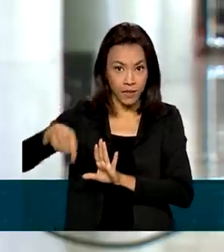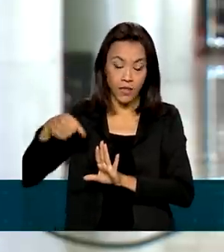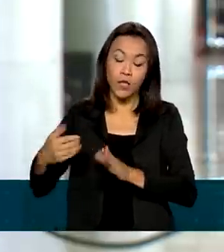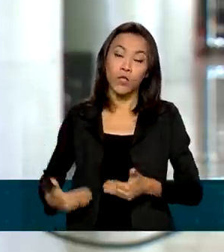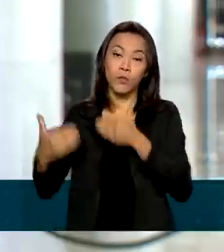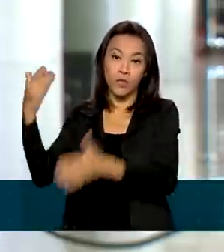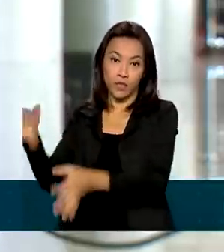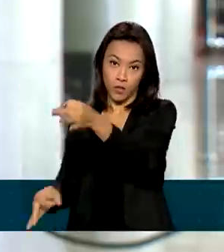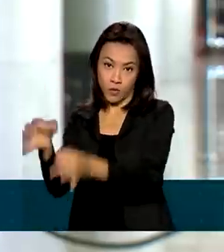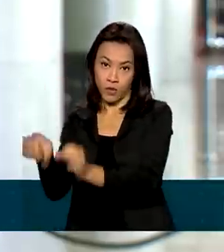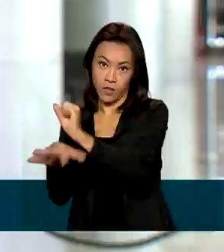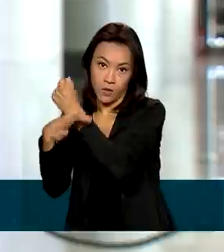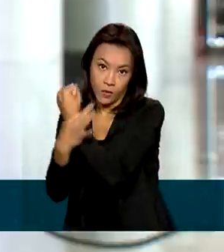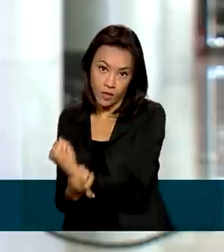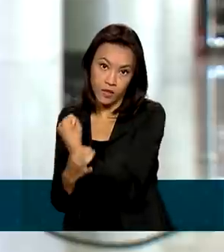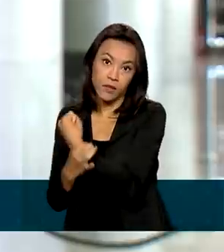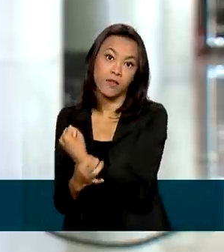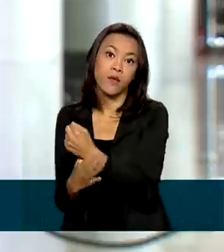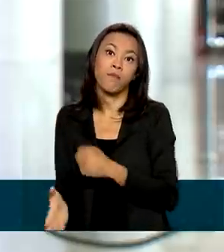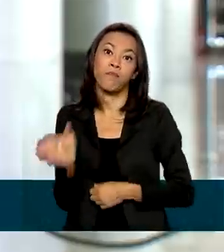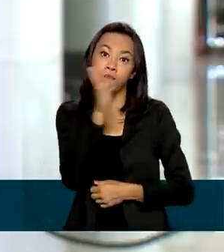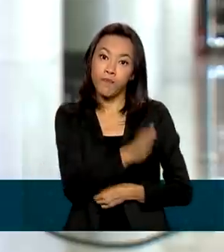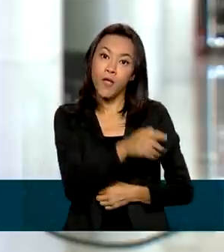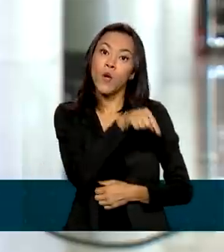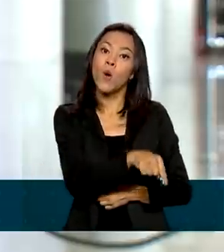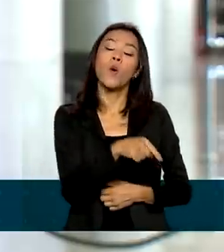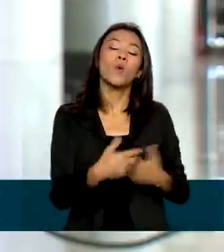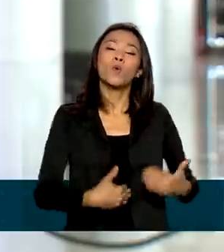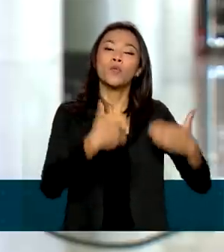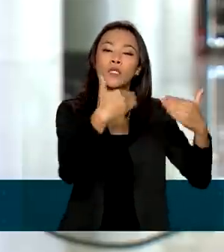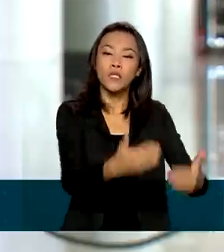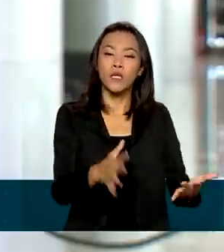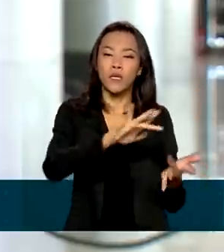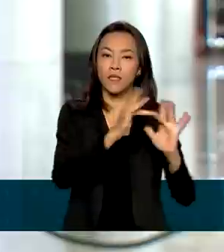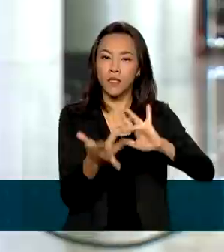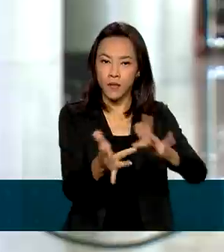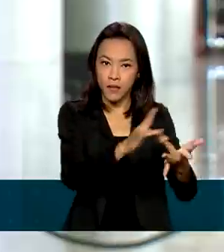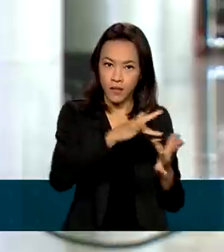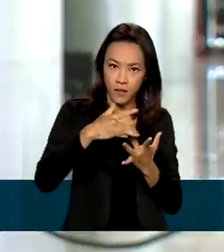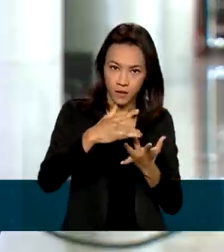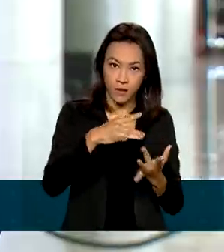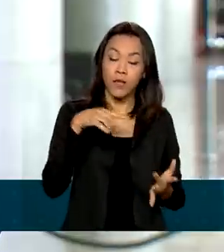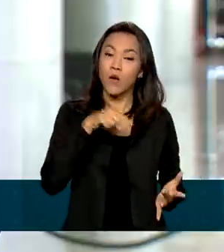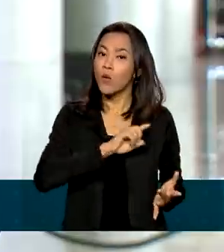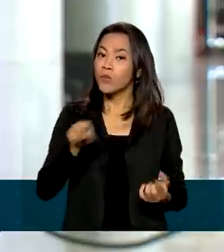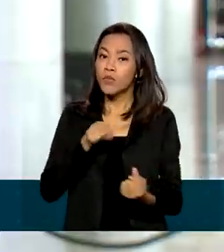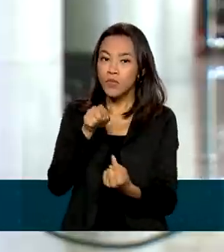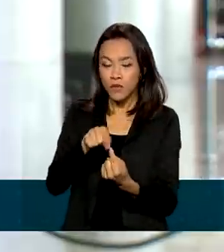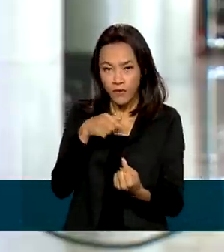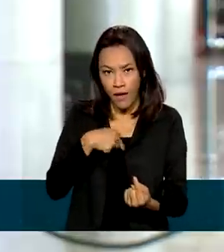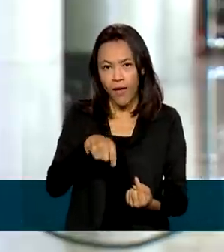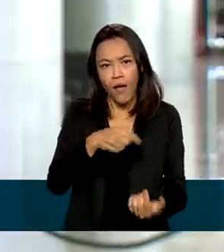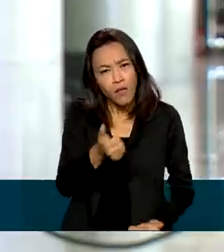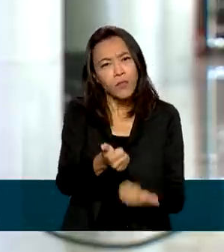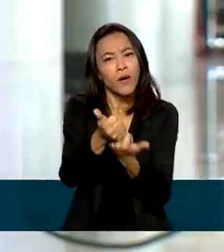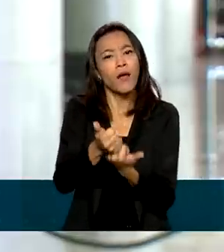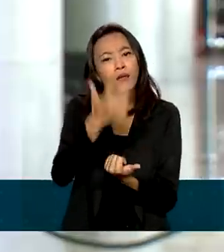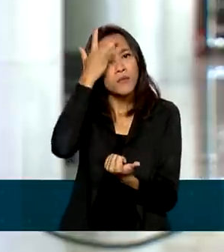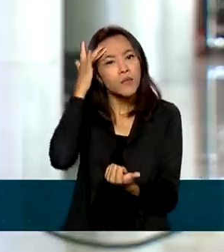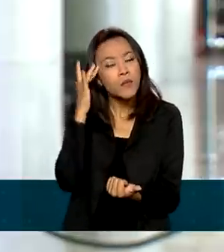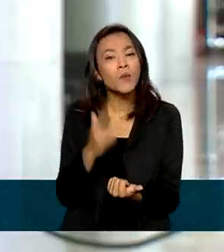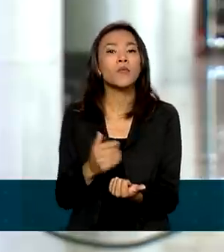Justiça e Segurança Pública com o Ministério das Relações Exteriores. O objetivo é atender as necessidades dos ucranianos